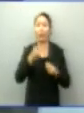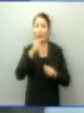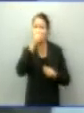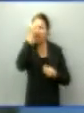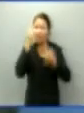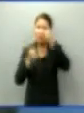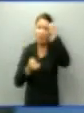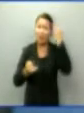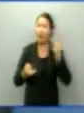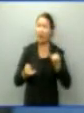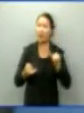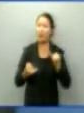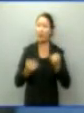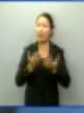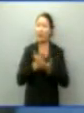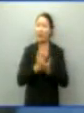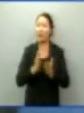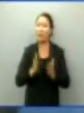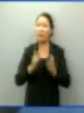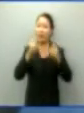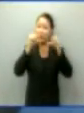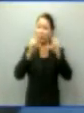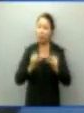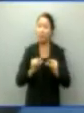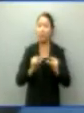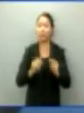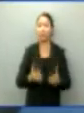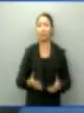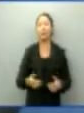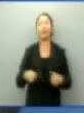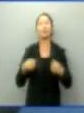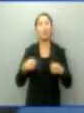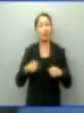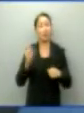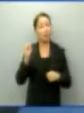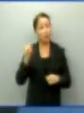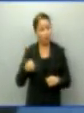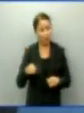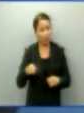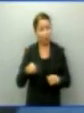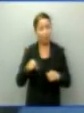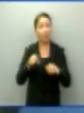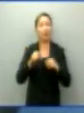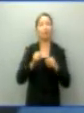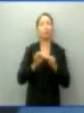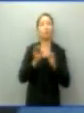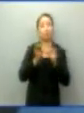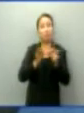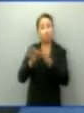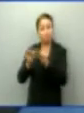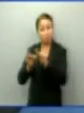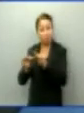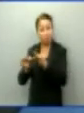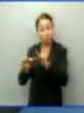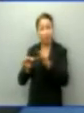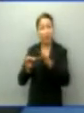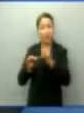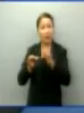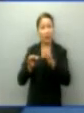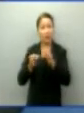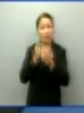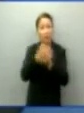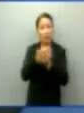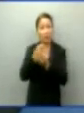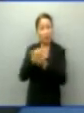tributária? Bom, há necessidade urgente de se fazer uma reforma tributária. Chamar todos os beneficiados para discutir